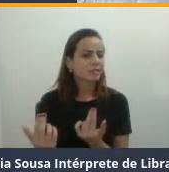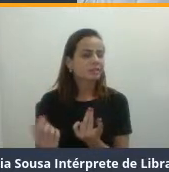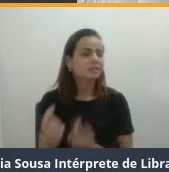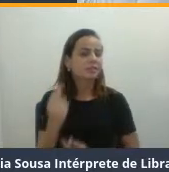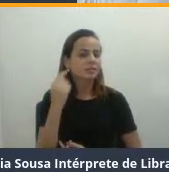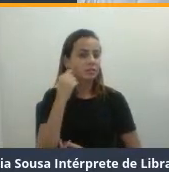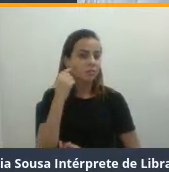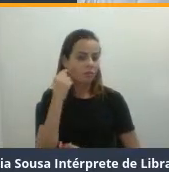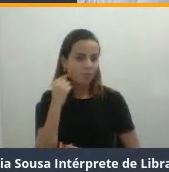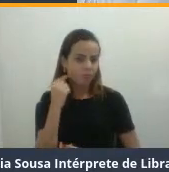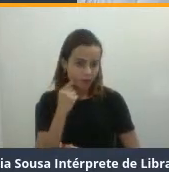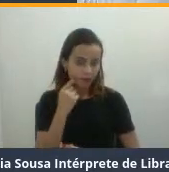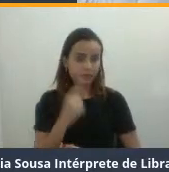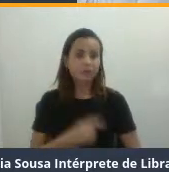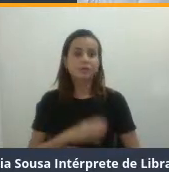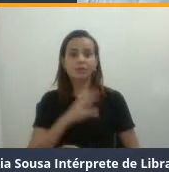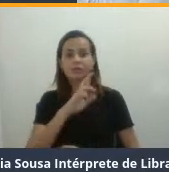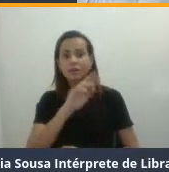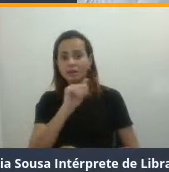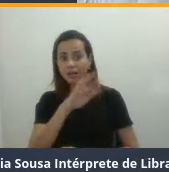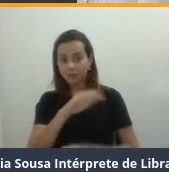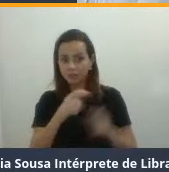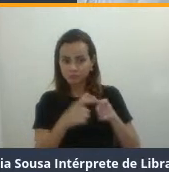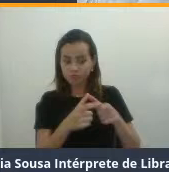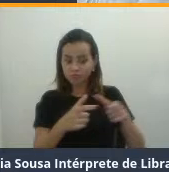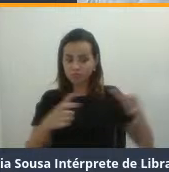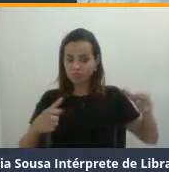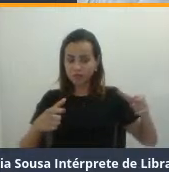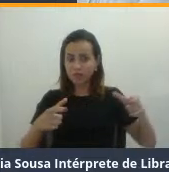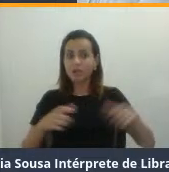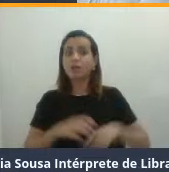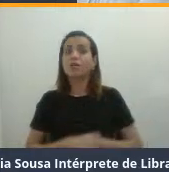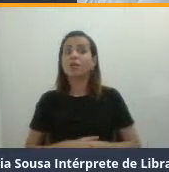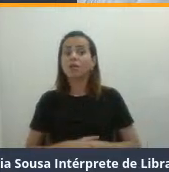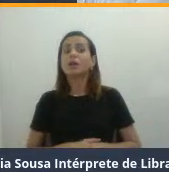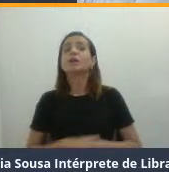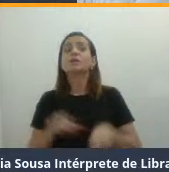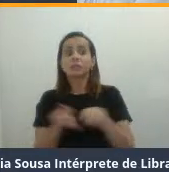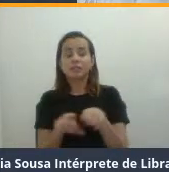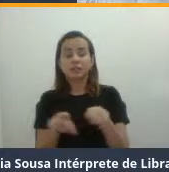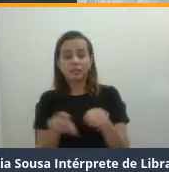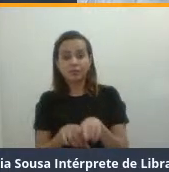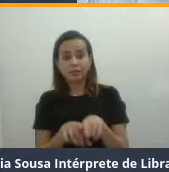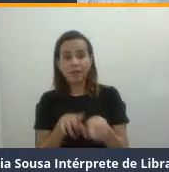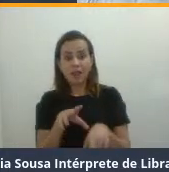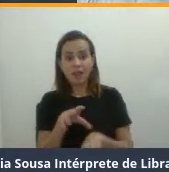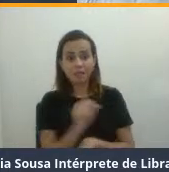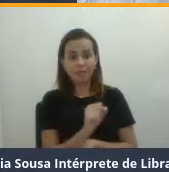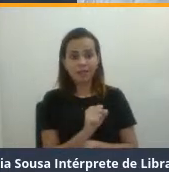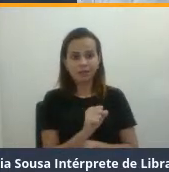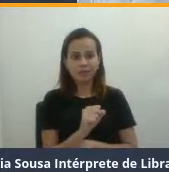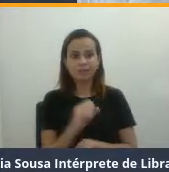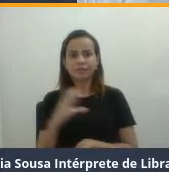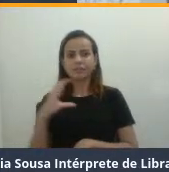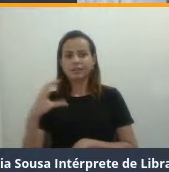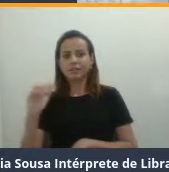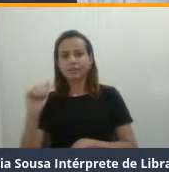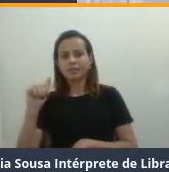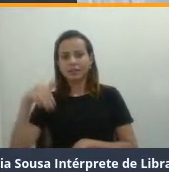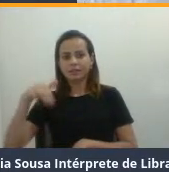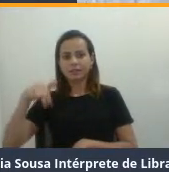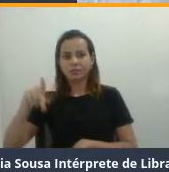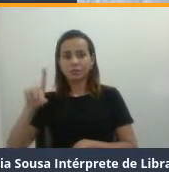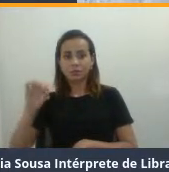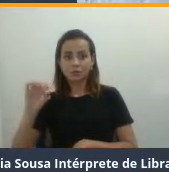só para deixar claro, o rato é bem maior que o camundongo, inclusive ele até chega a ser predador do camundongo, se ele conviver no mesmo